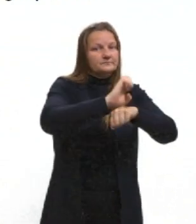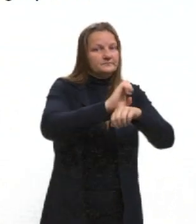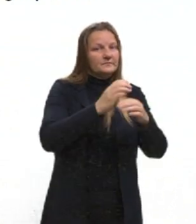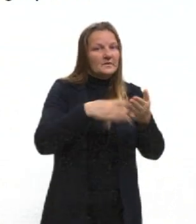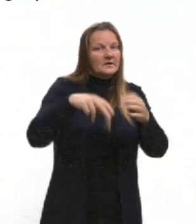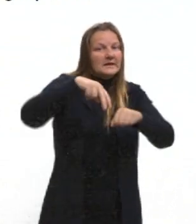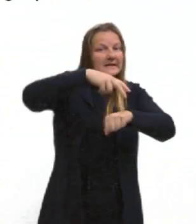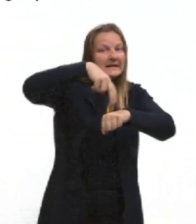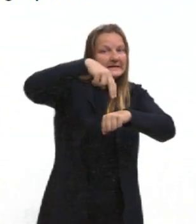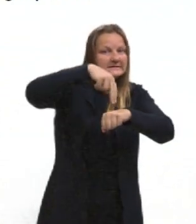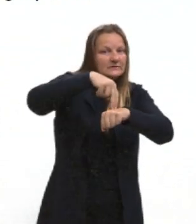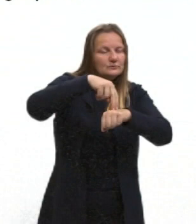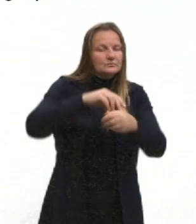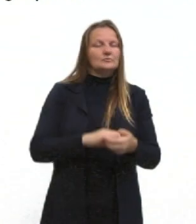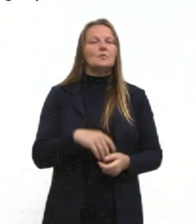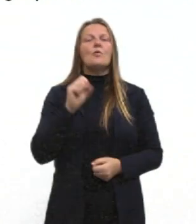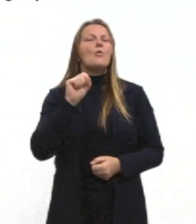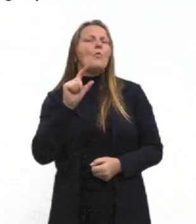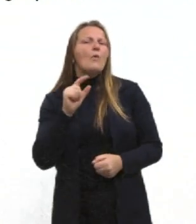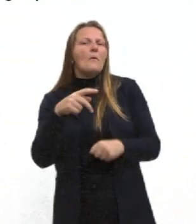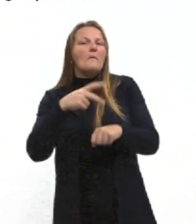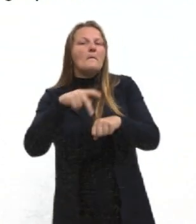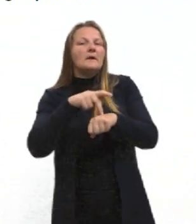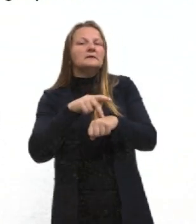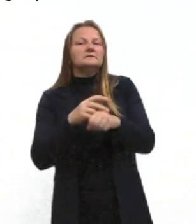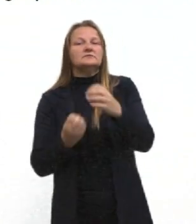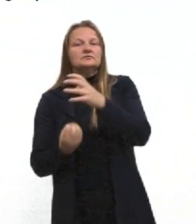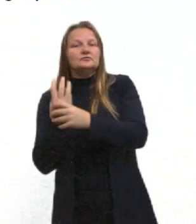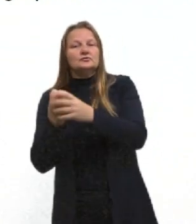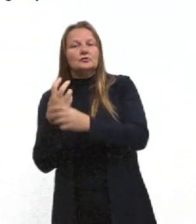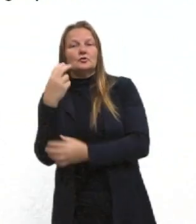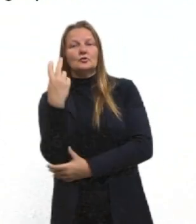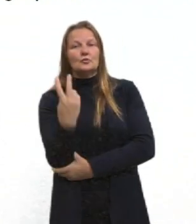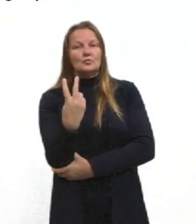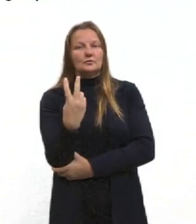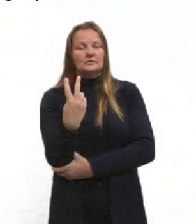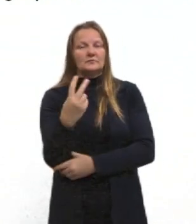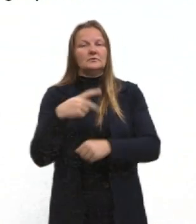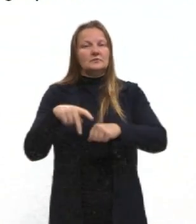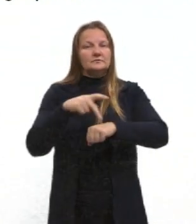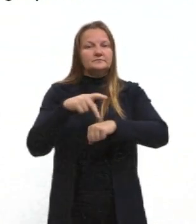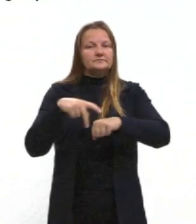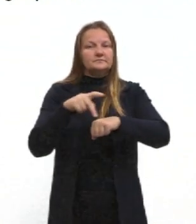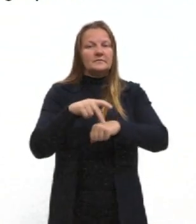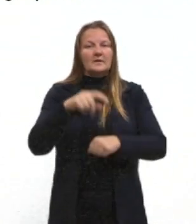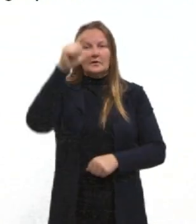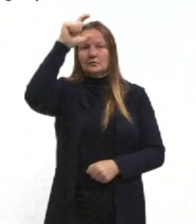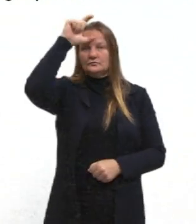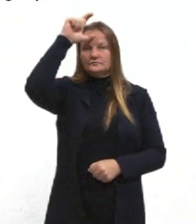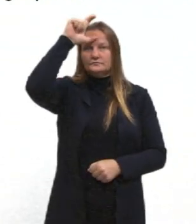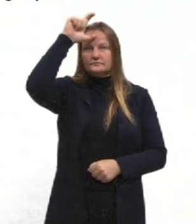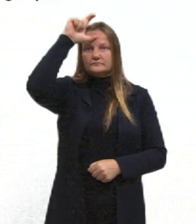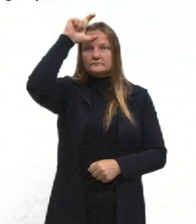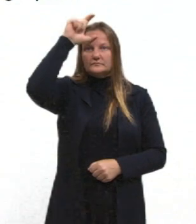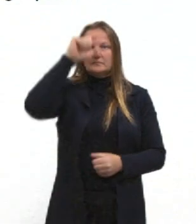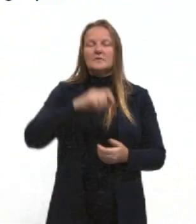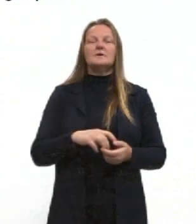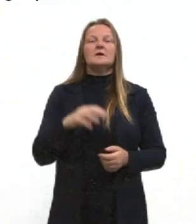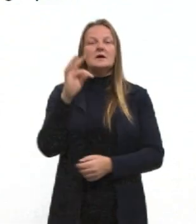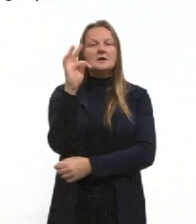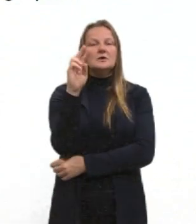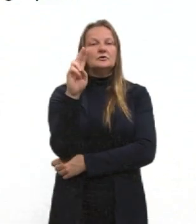Quais são os países que não surgem a partir disso aí? São dois, né, basicamente. Então nós temos a Turquia, né, que é a parte